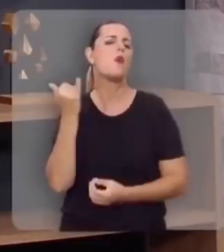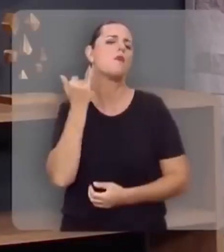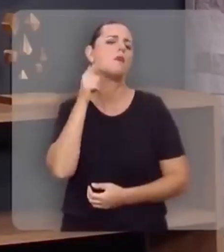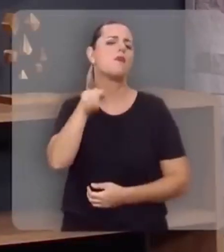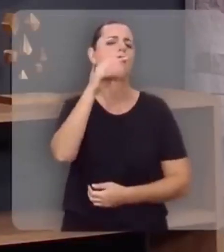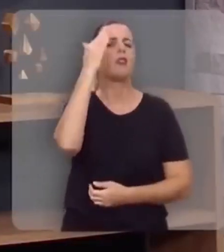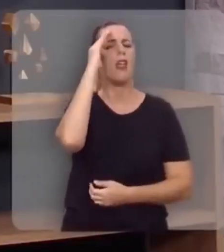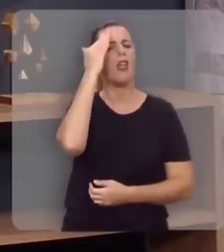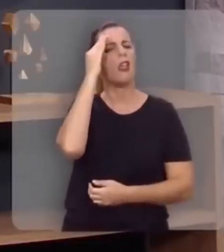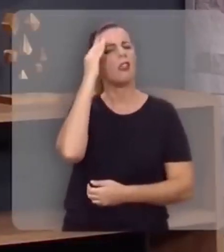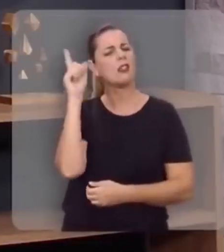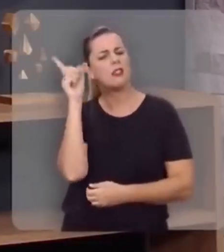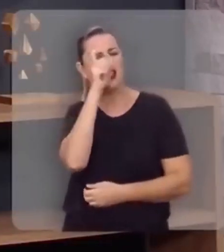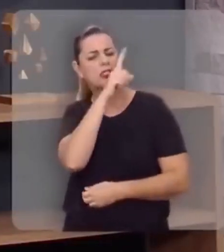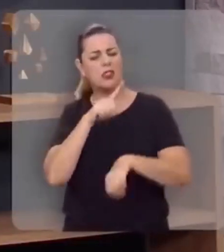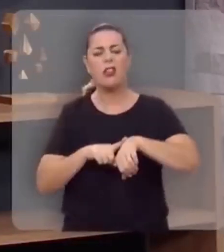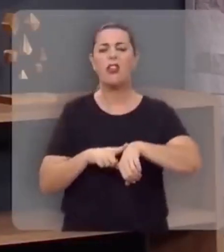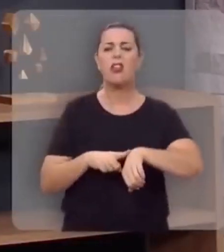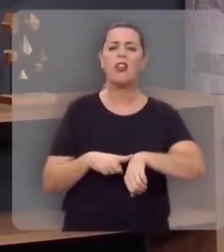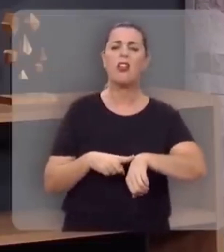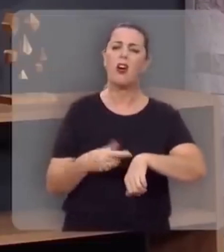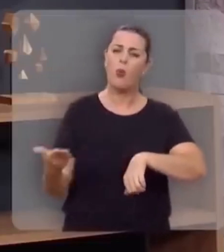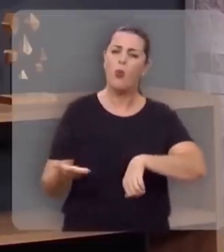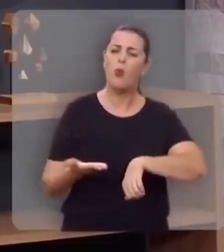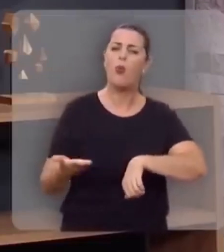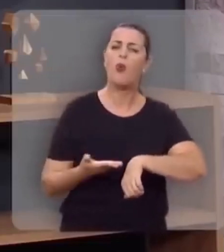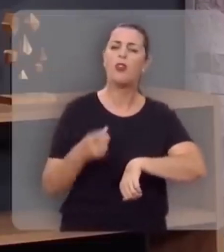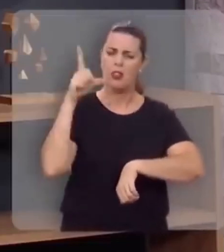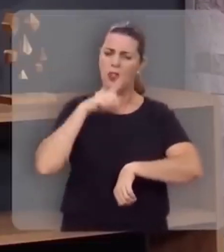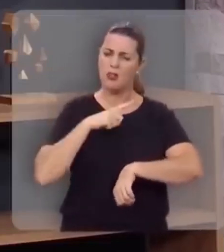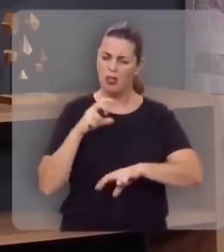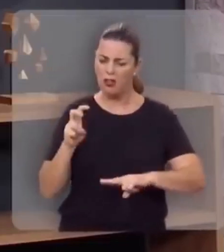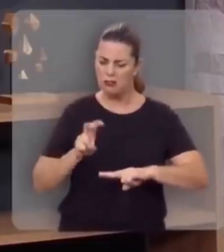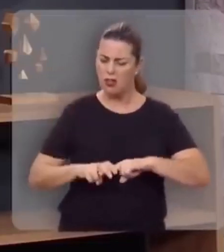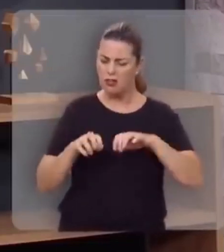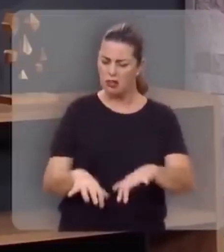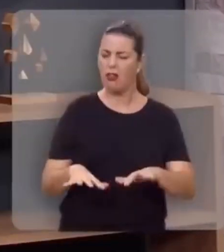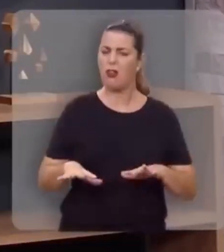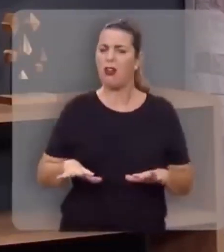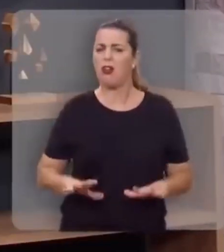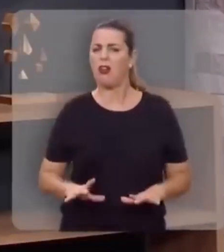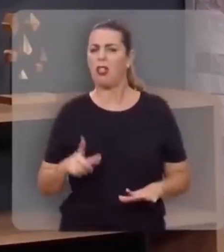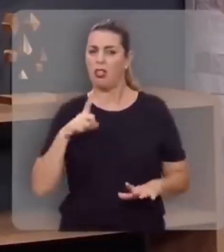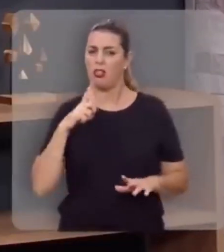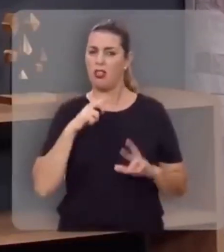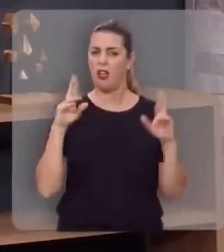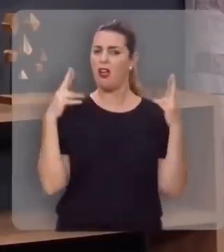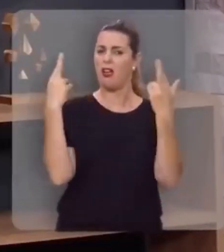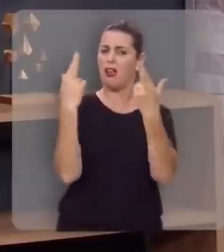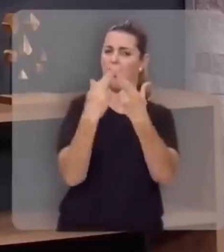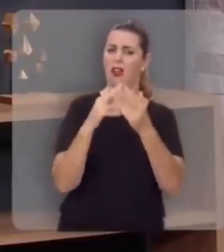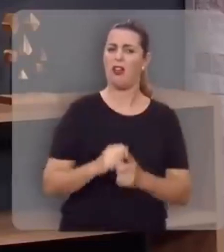compreender isso, nesses dias tão difíceis, que Deus está no trono, que ele reina,